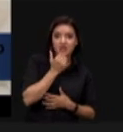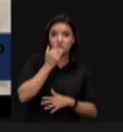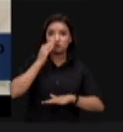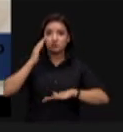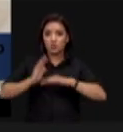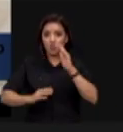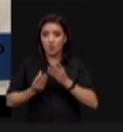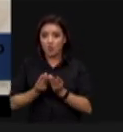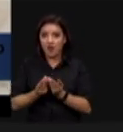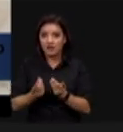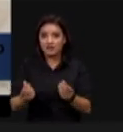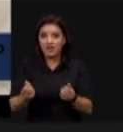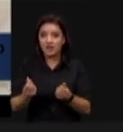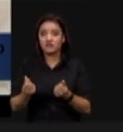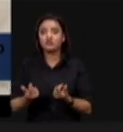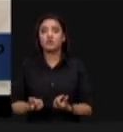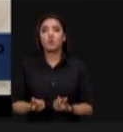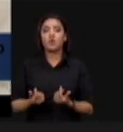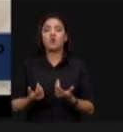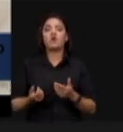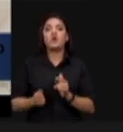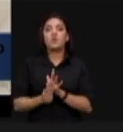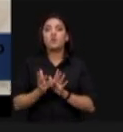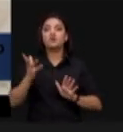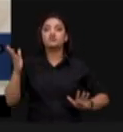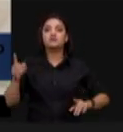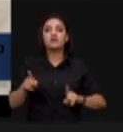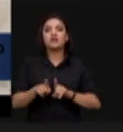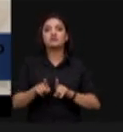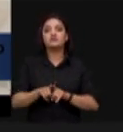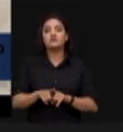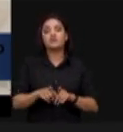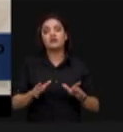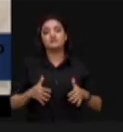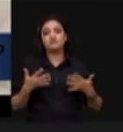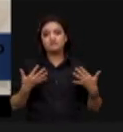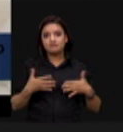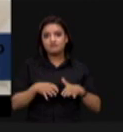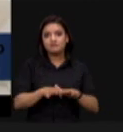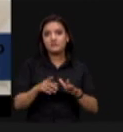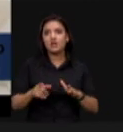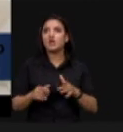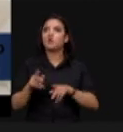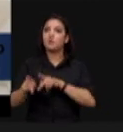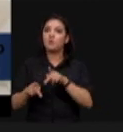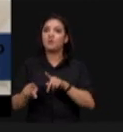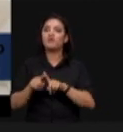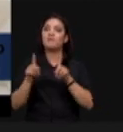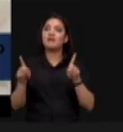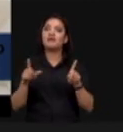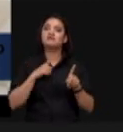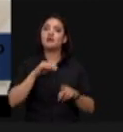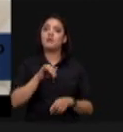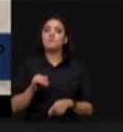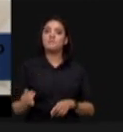quantidade a uma população crescente no mundo inteiro sem desperdiçar ou sem